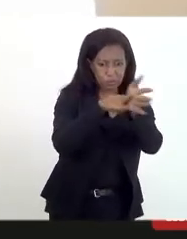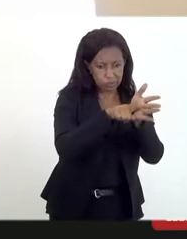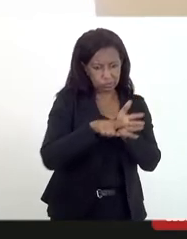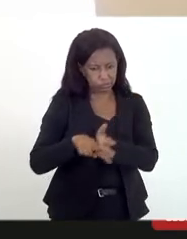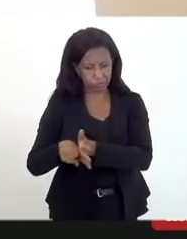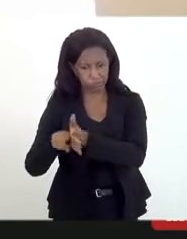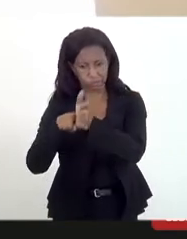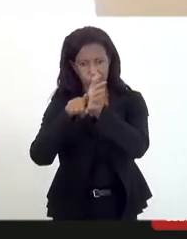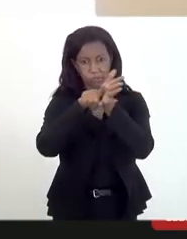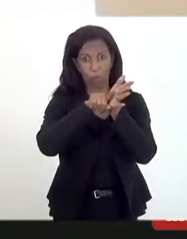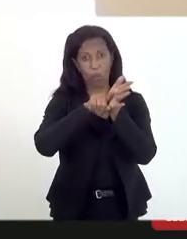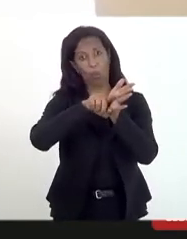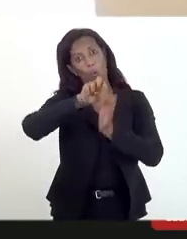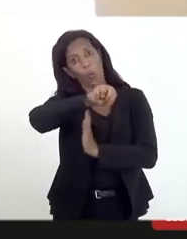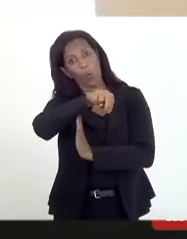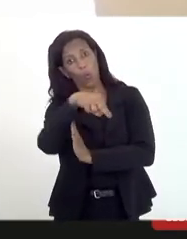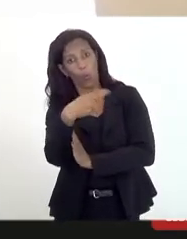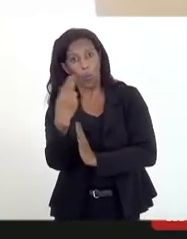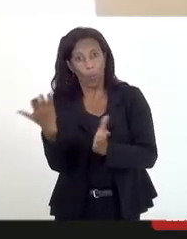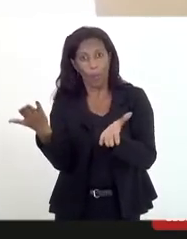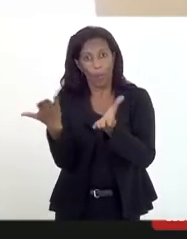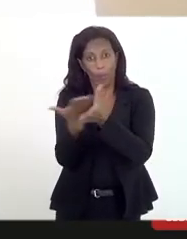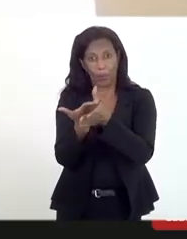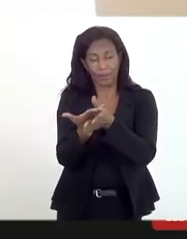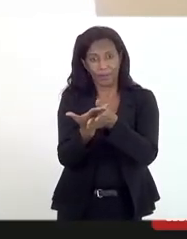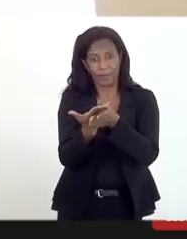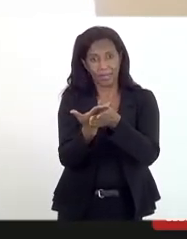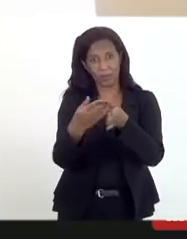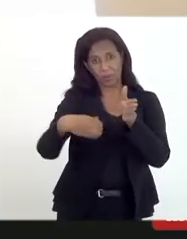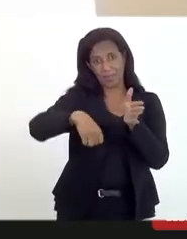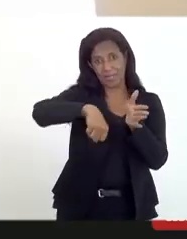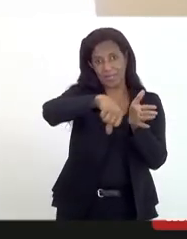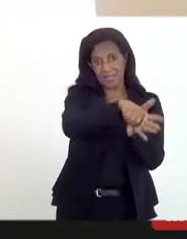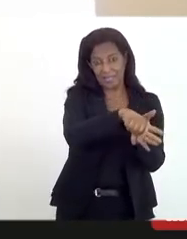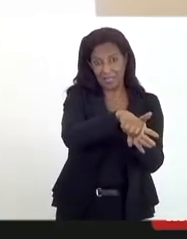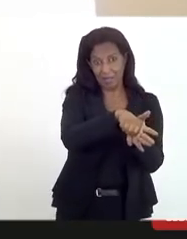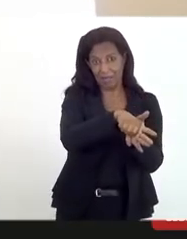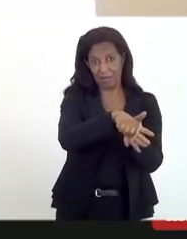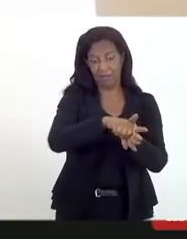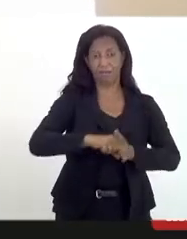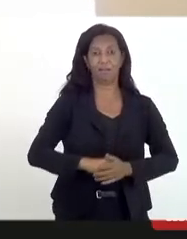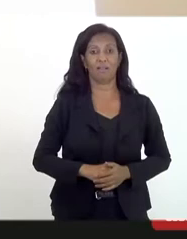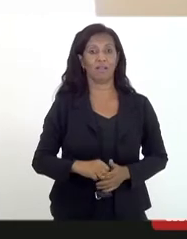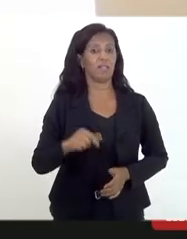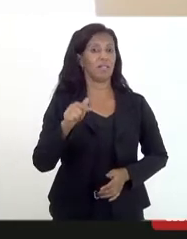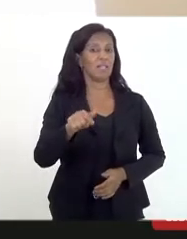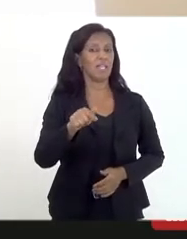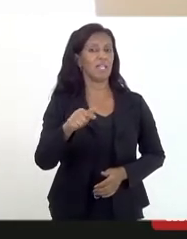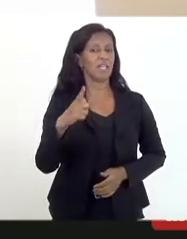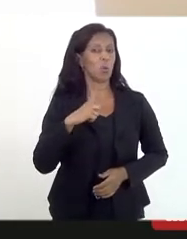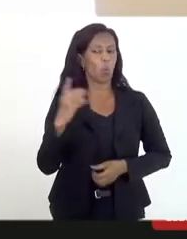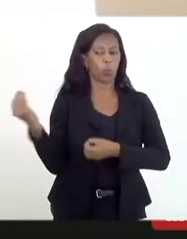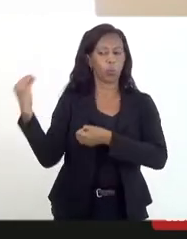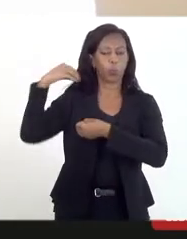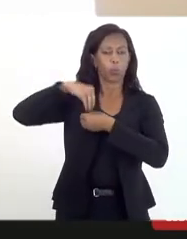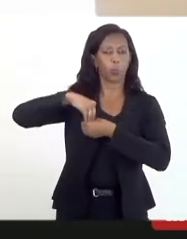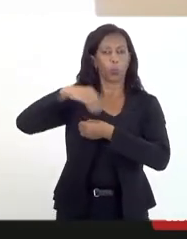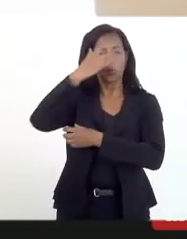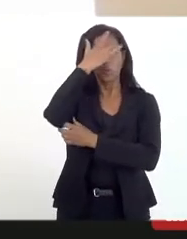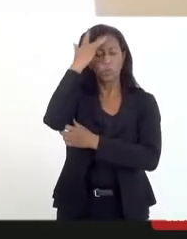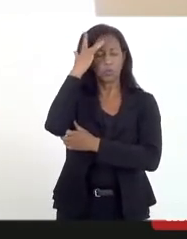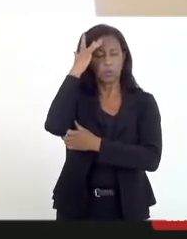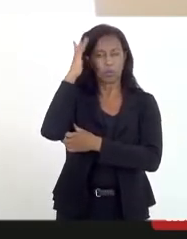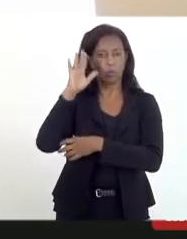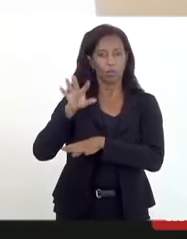de um processo criminal, já a partir do oferecimento da denúncia, já submetido ao Poder Judiciário, ele não se enquadra ou as pessoas